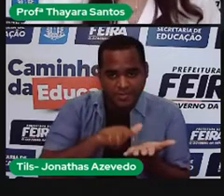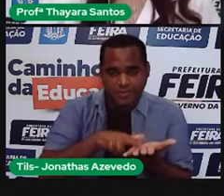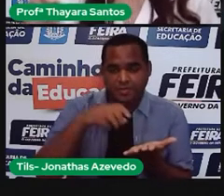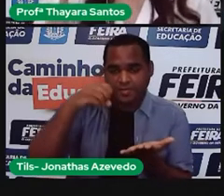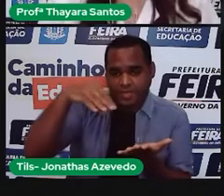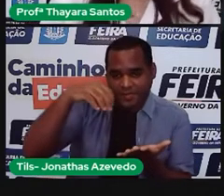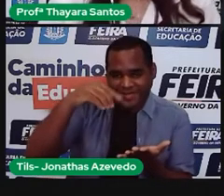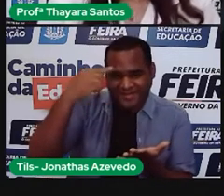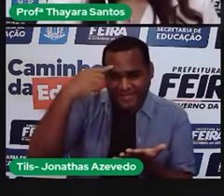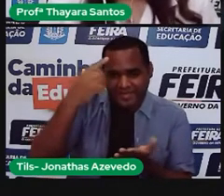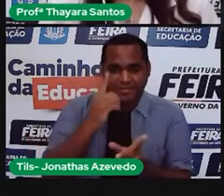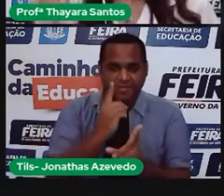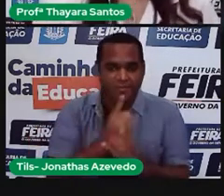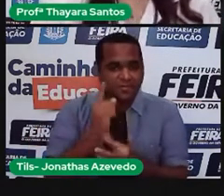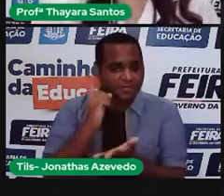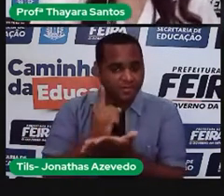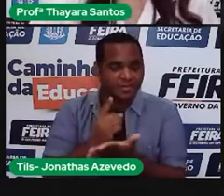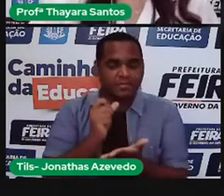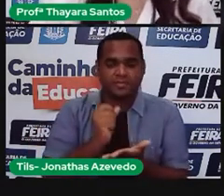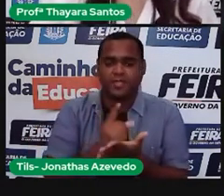pagar? Vamos descobrir agora.